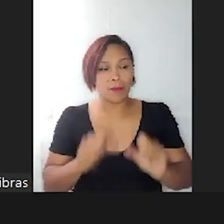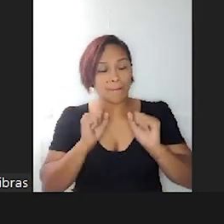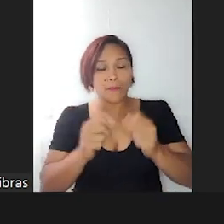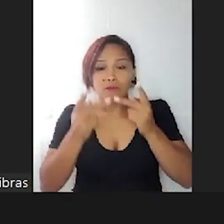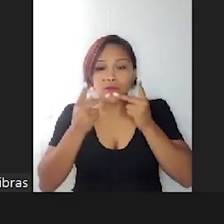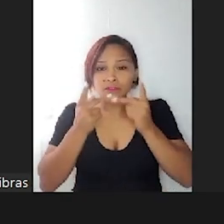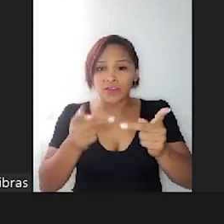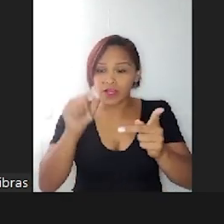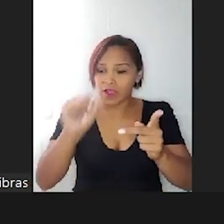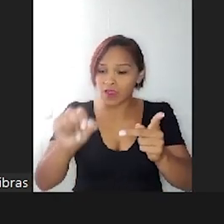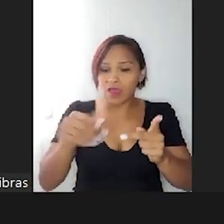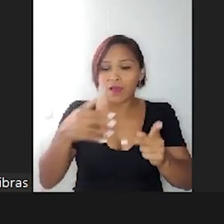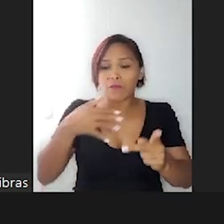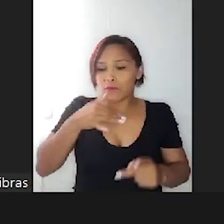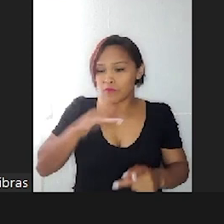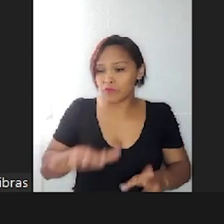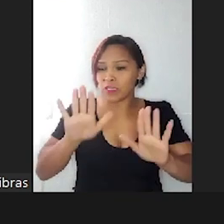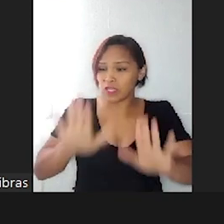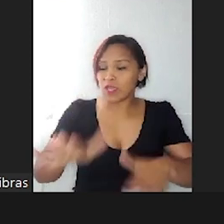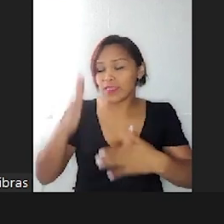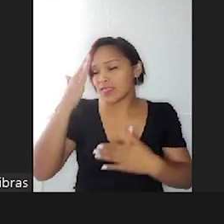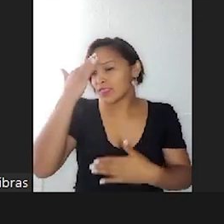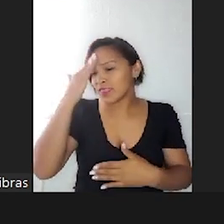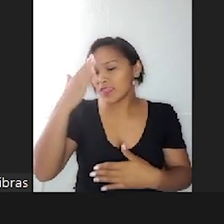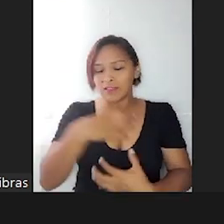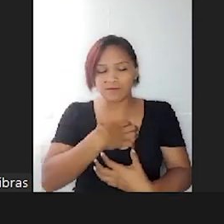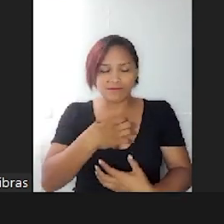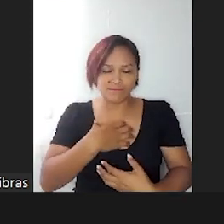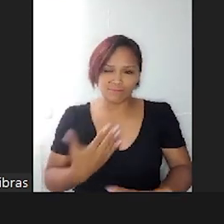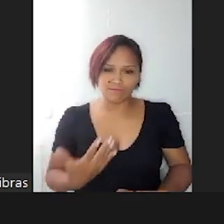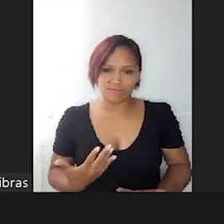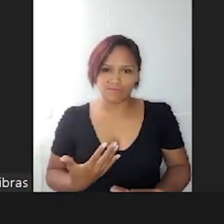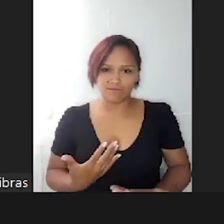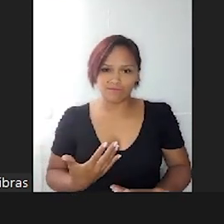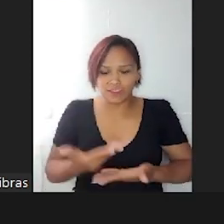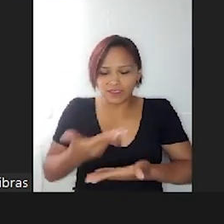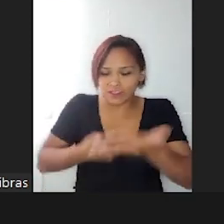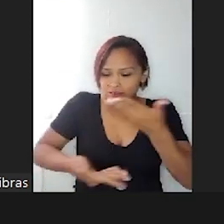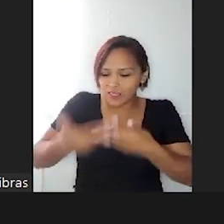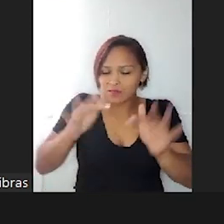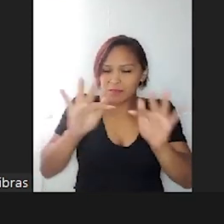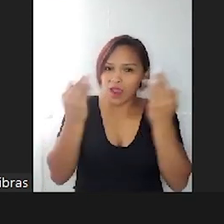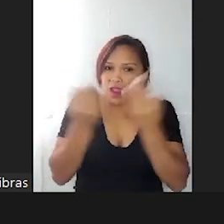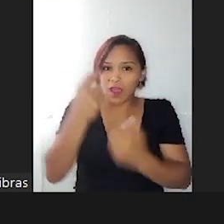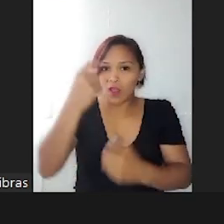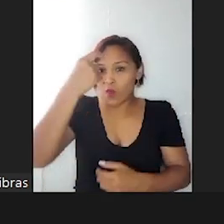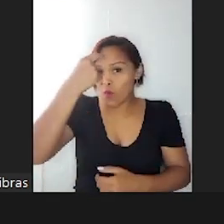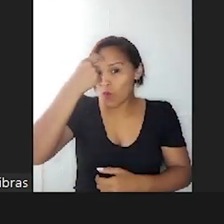o que a gente está sentindo faz parte dessa parentalidade consciente.